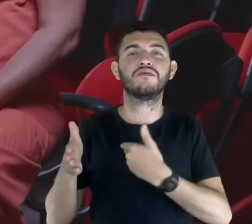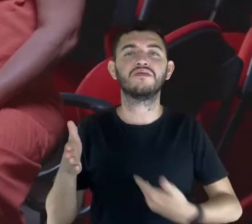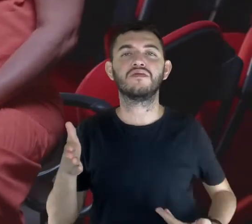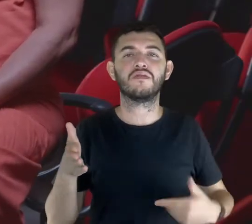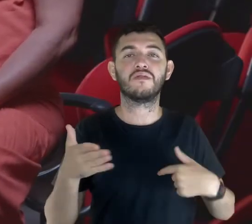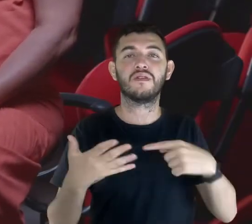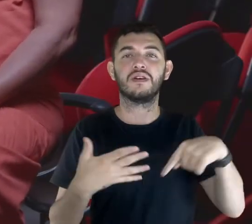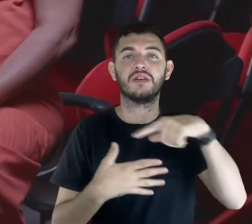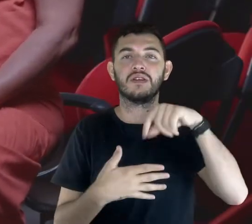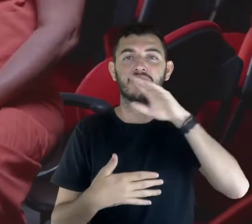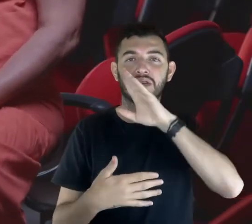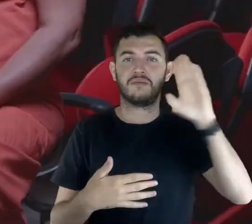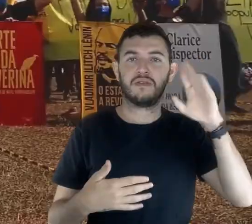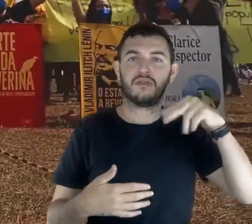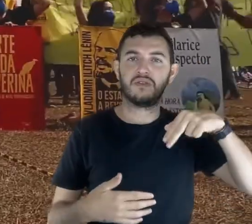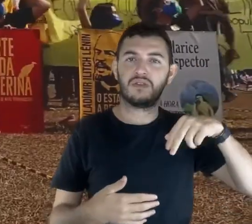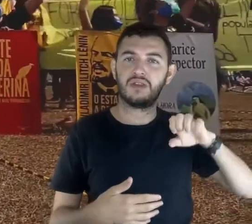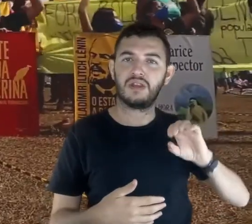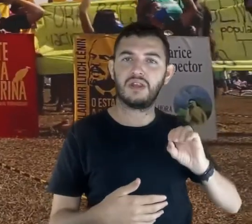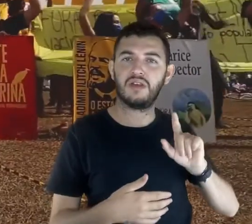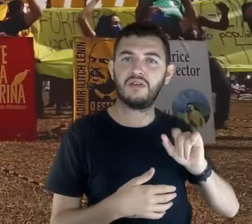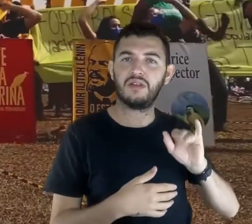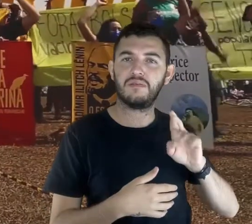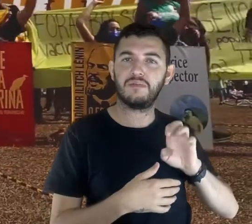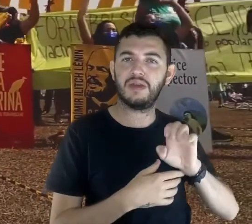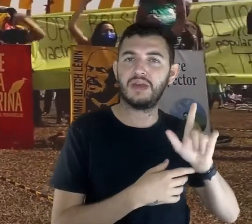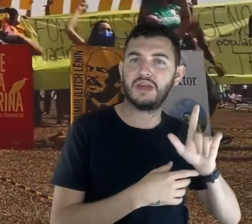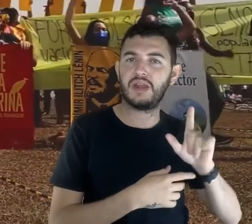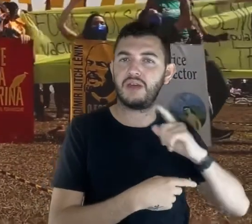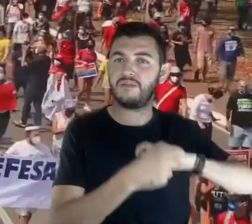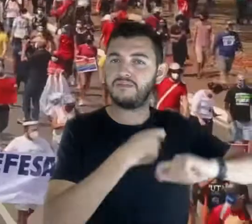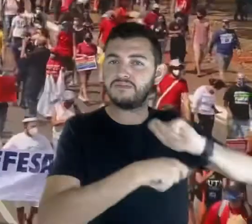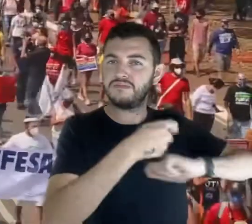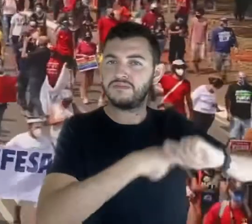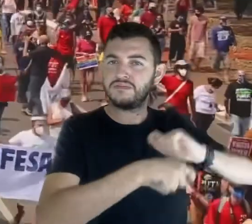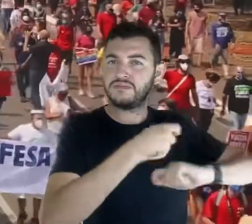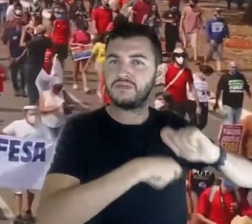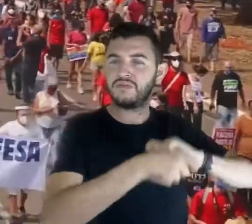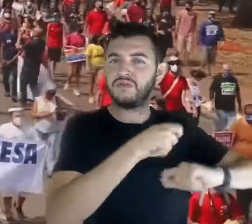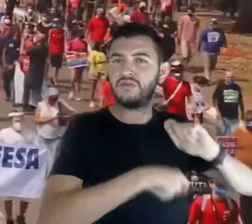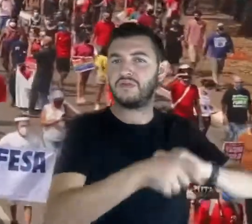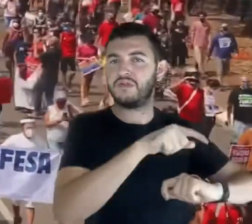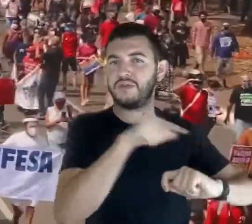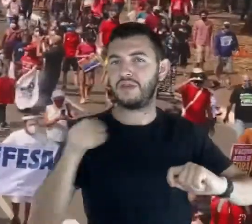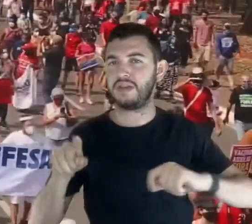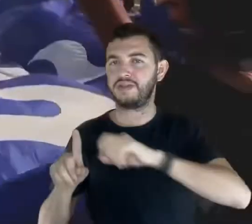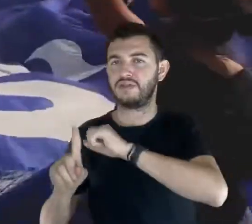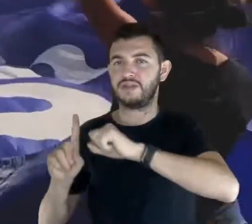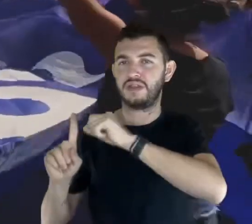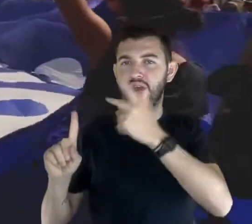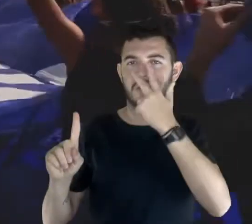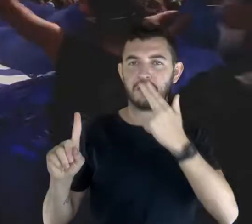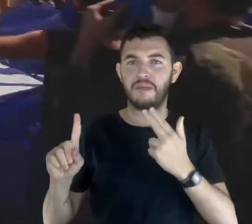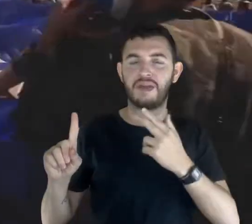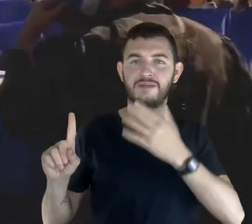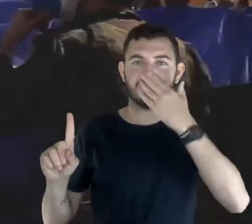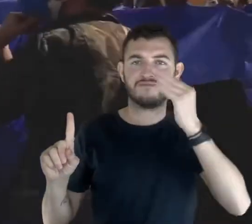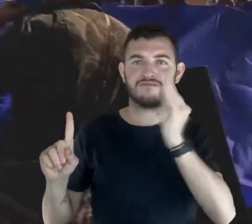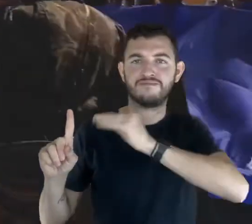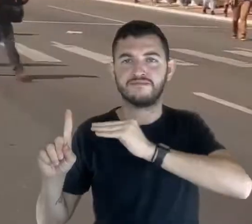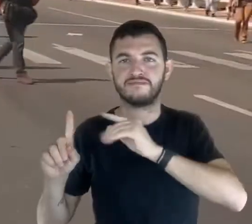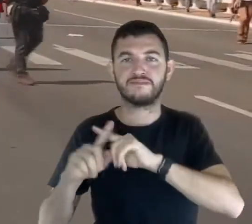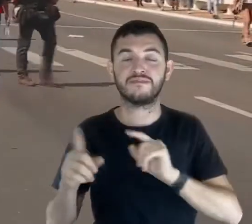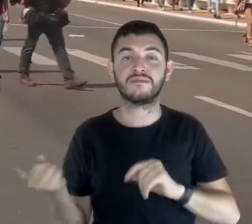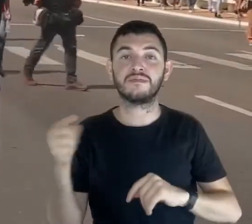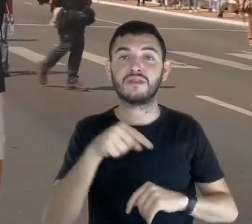um governo que prioriza muito a questão neoliberal, priorização da economia em detrimento a questões sociais.